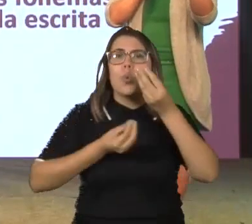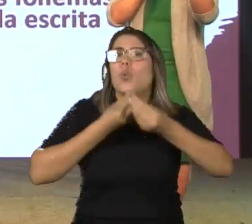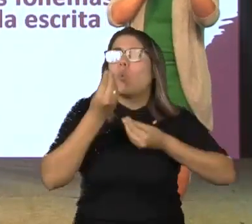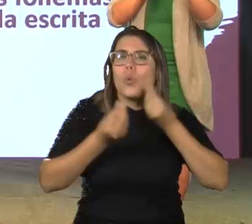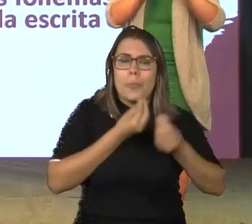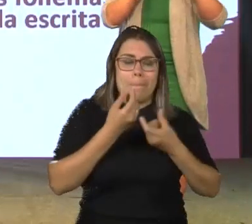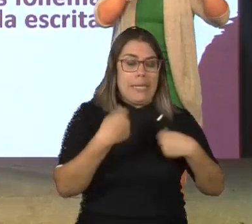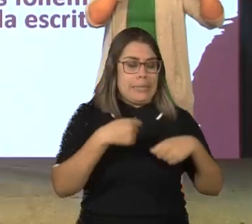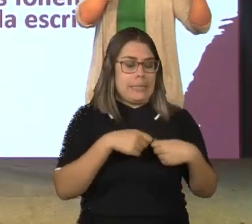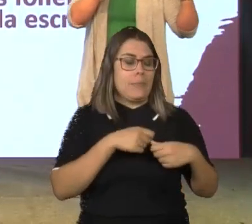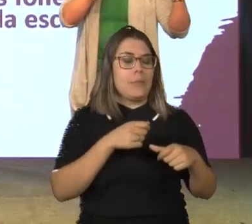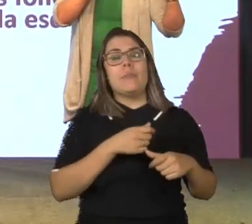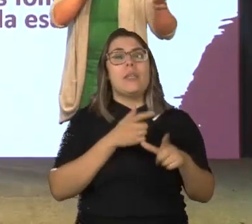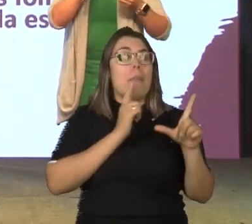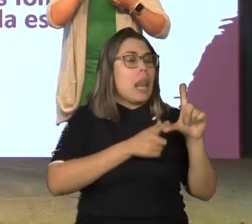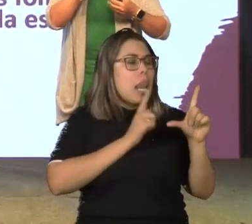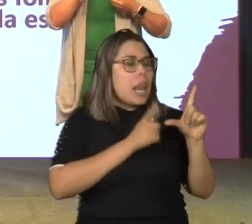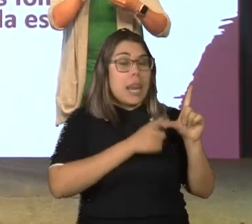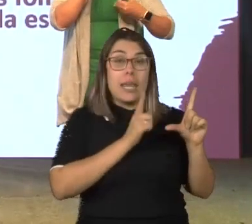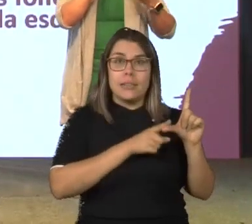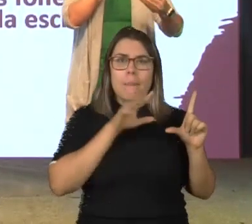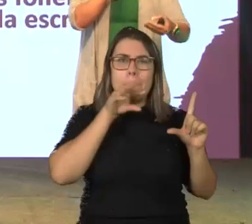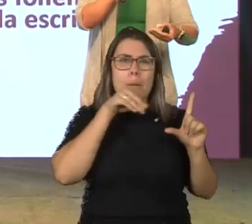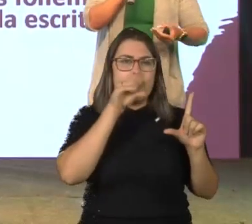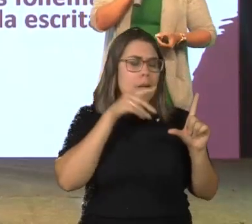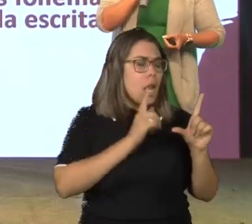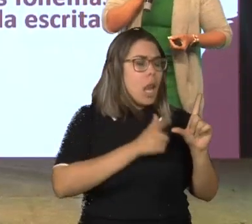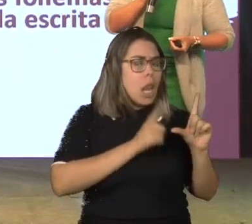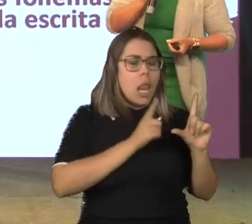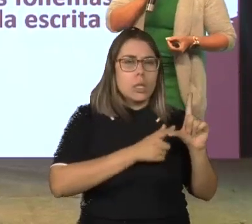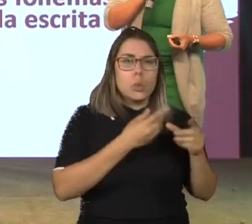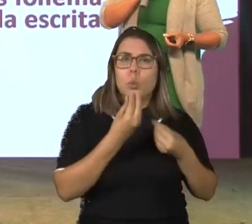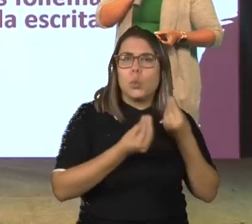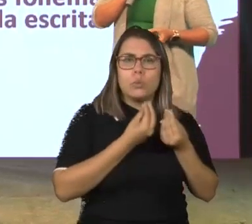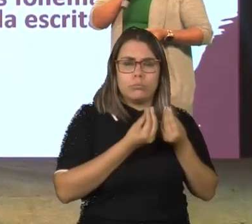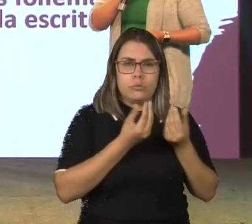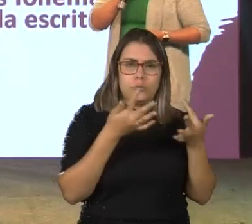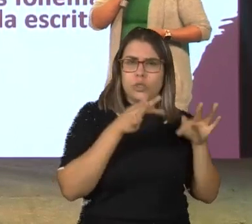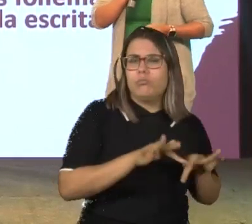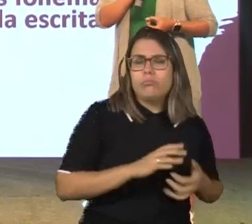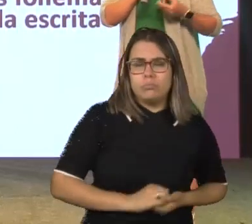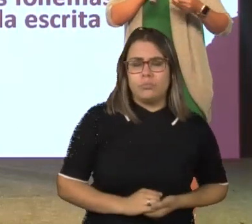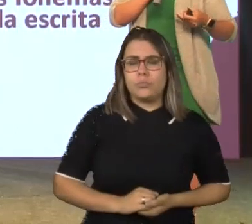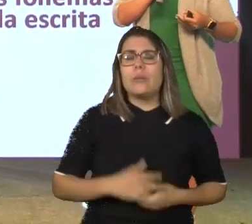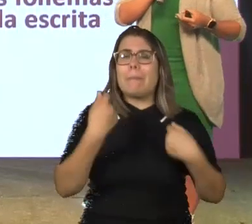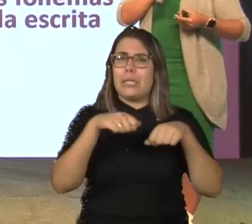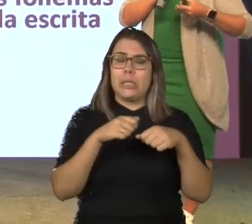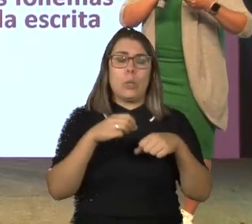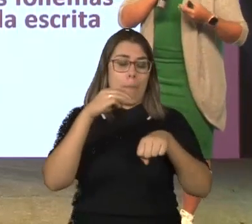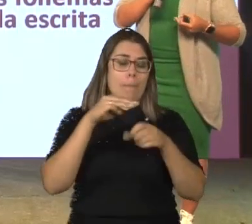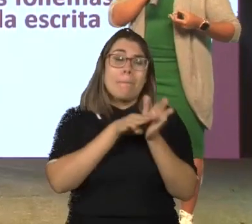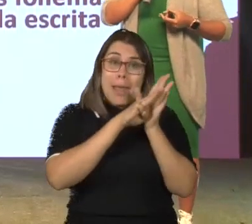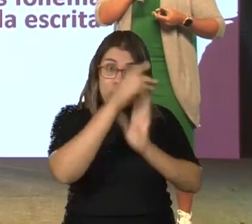menor desse som para o todo, é o que daria a garantia no fechamento desse ciclo da alfabetização. E é o método